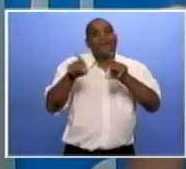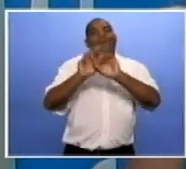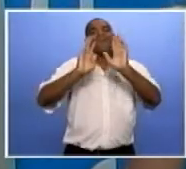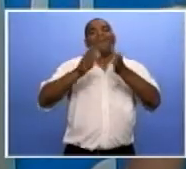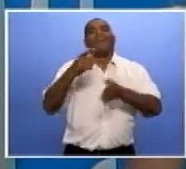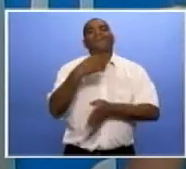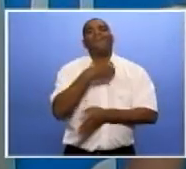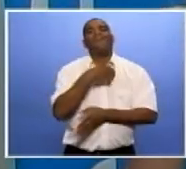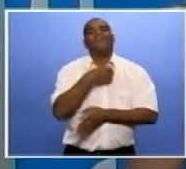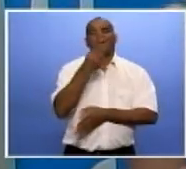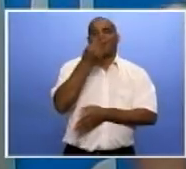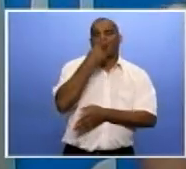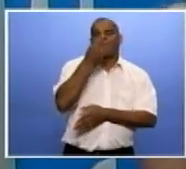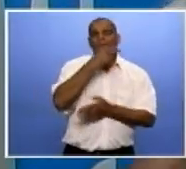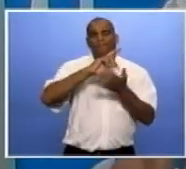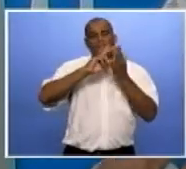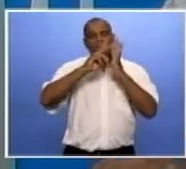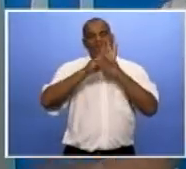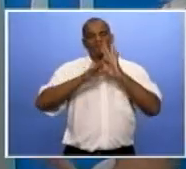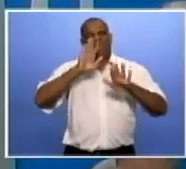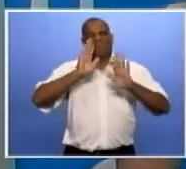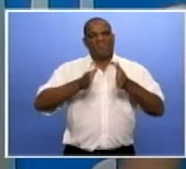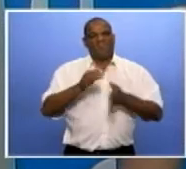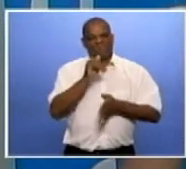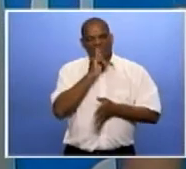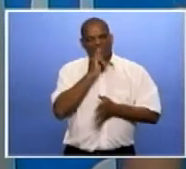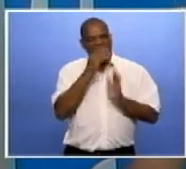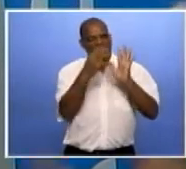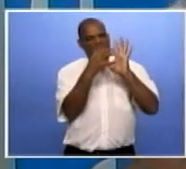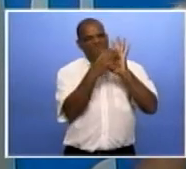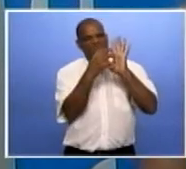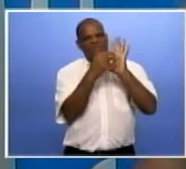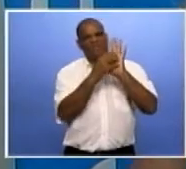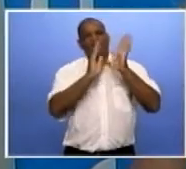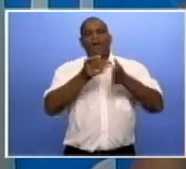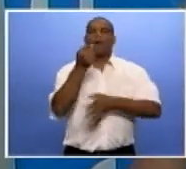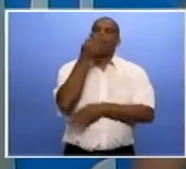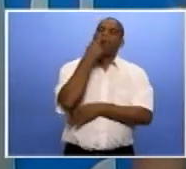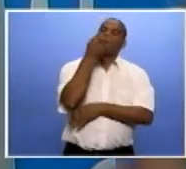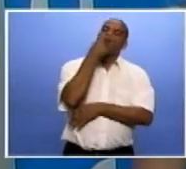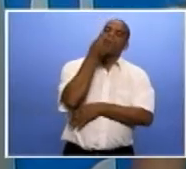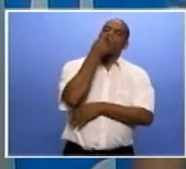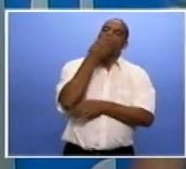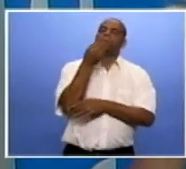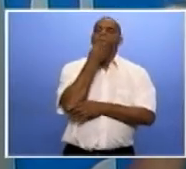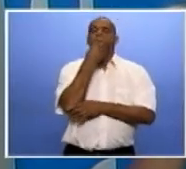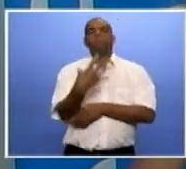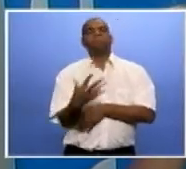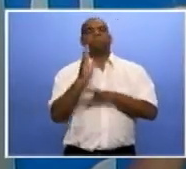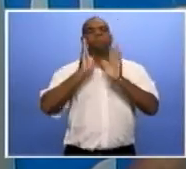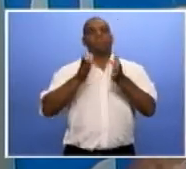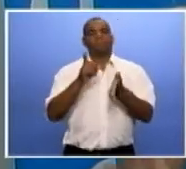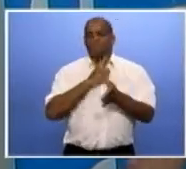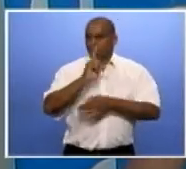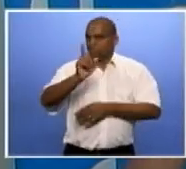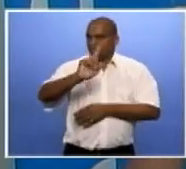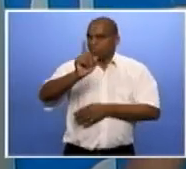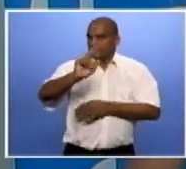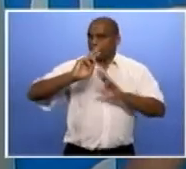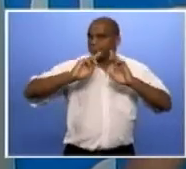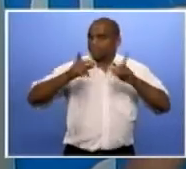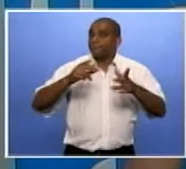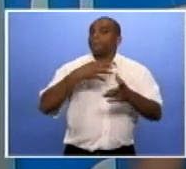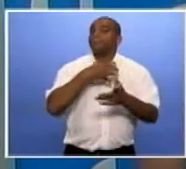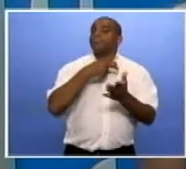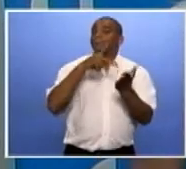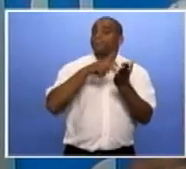relaxaram um pouco. A AIDS é uma doença crônica, então eu passo a tomar os remédios e está tudo bem. E a gente sabe que não é bem assim.